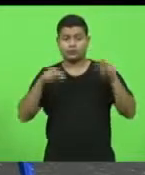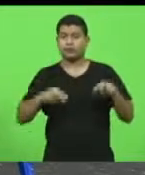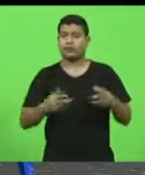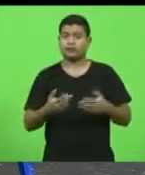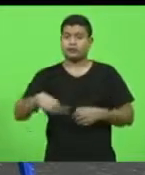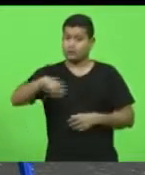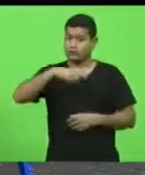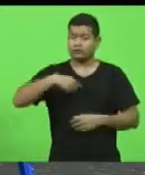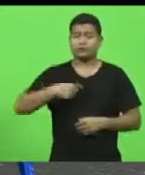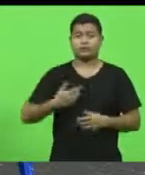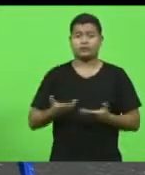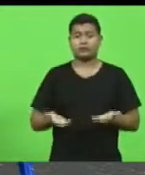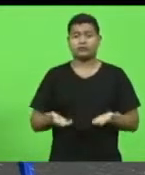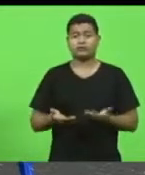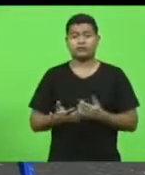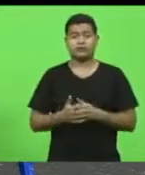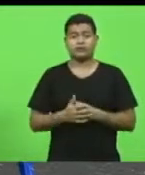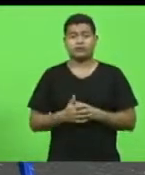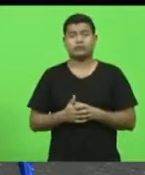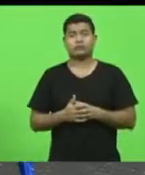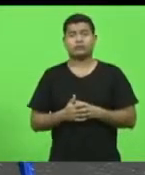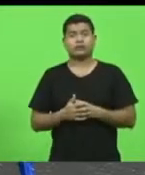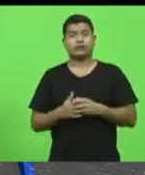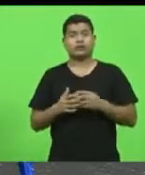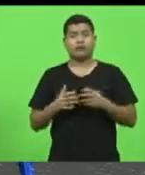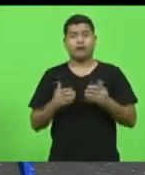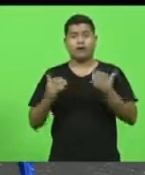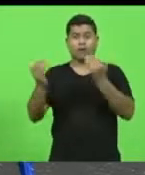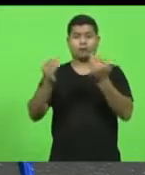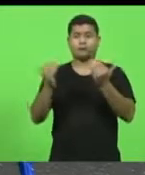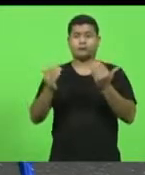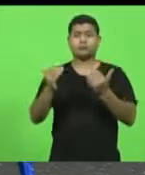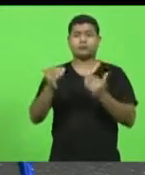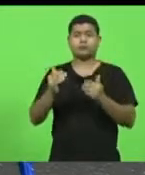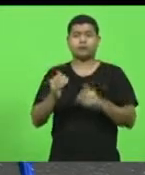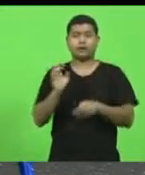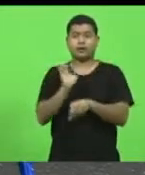senhores deputados, com outros estados da federação.